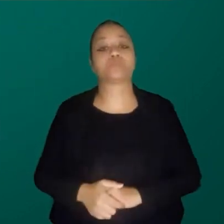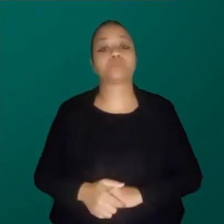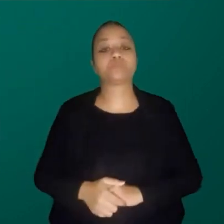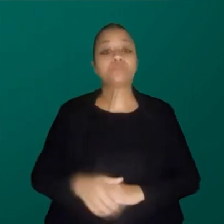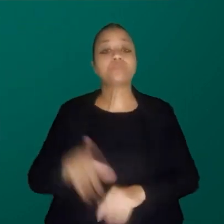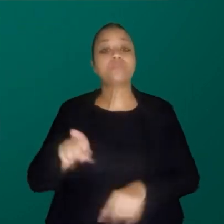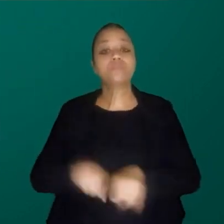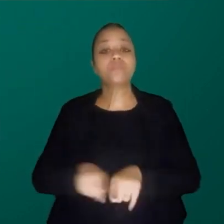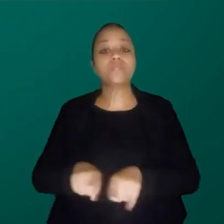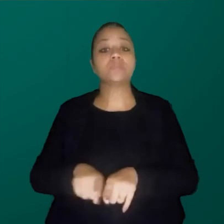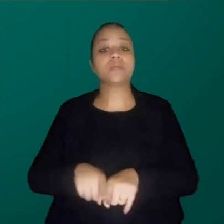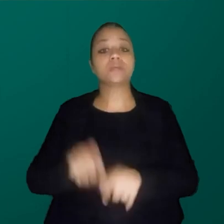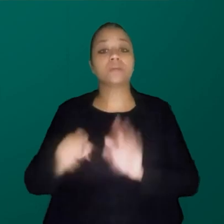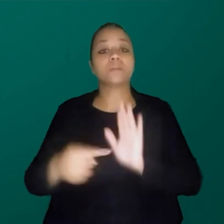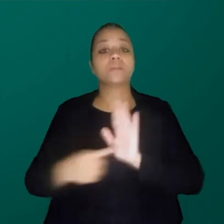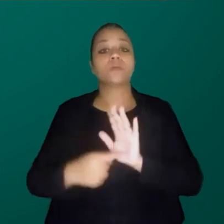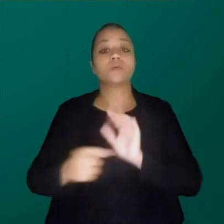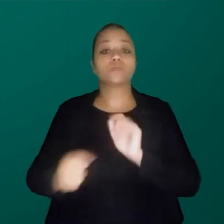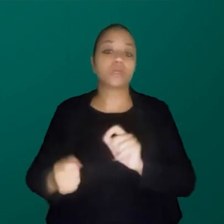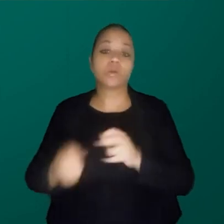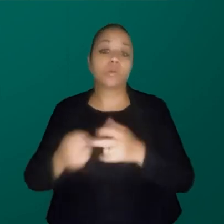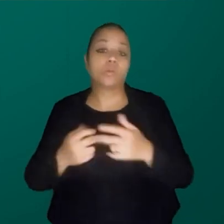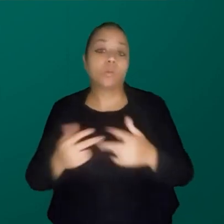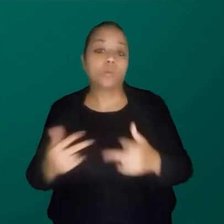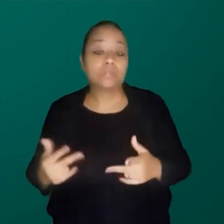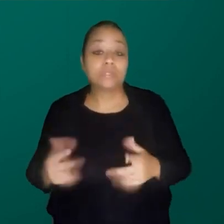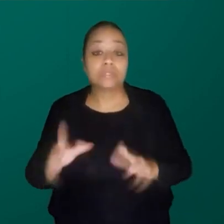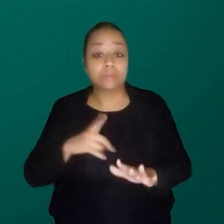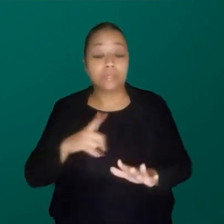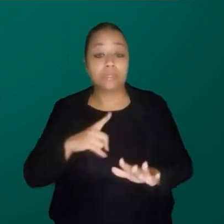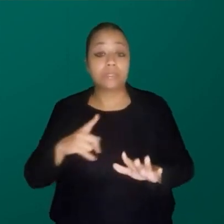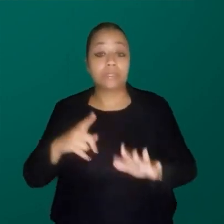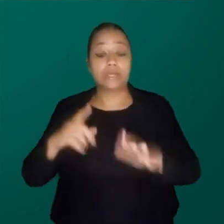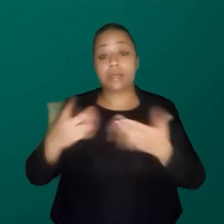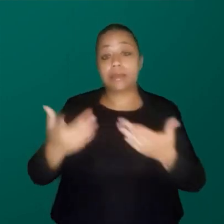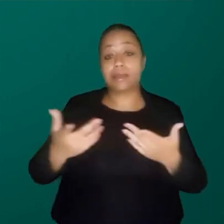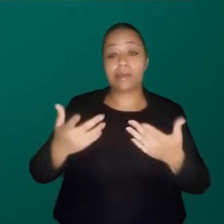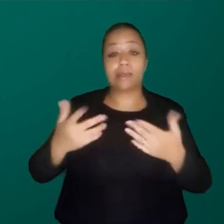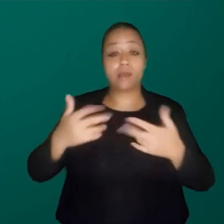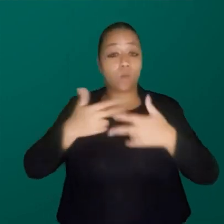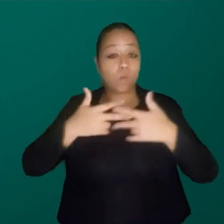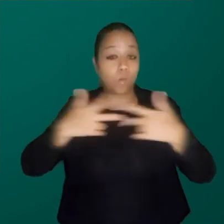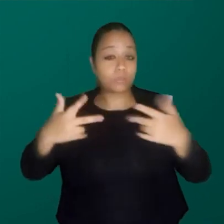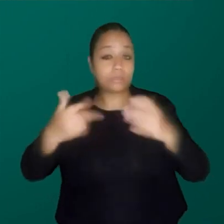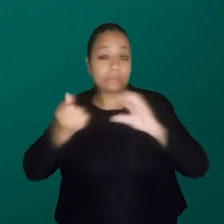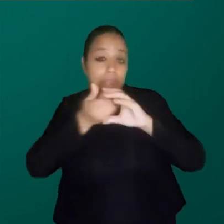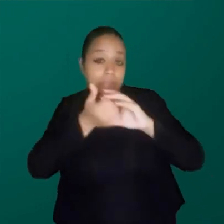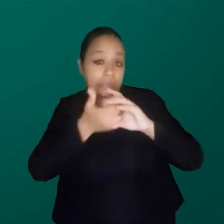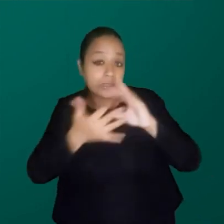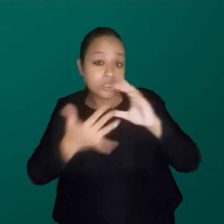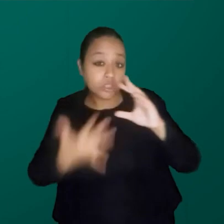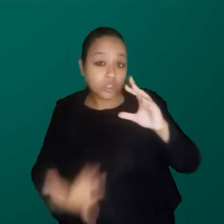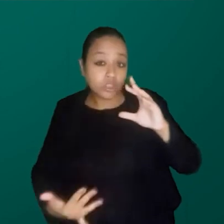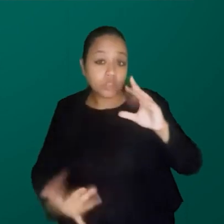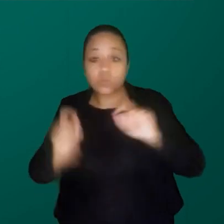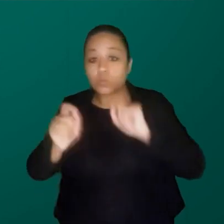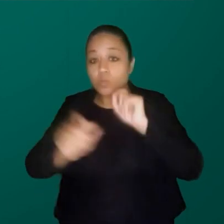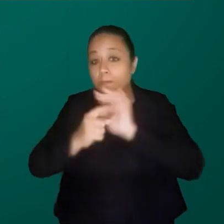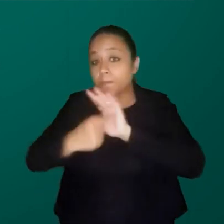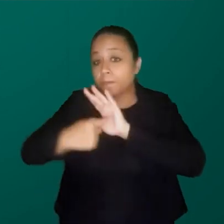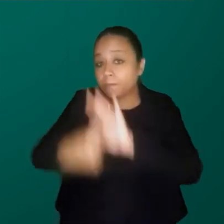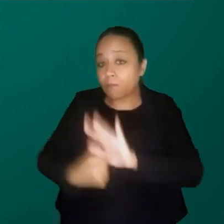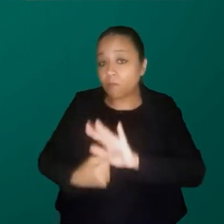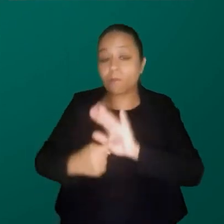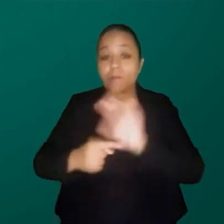Até parte dos estereótipos. Esse estereótipo foi uma coisa muito fundamental, gente, porque ele nasce